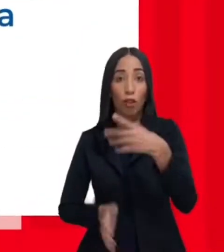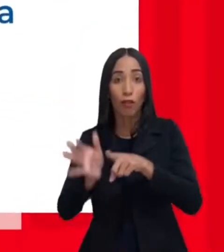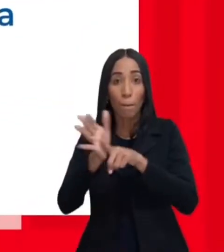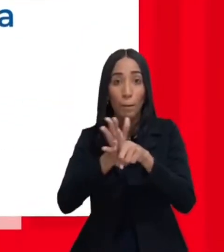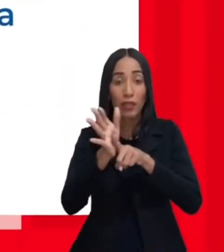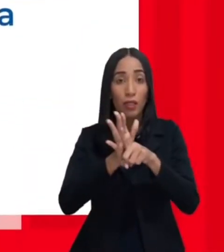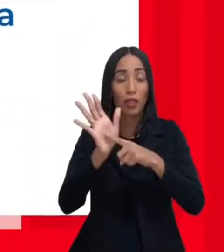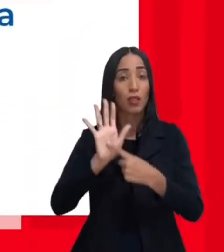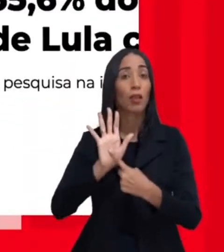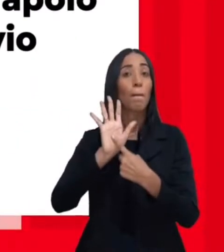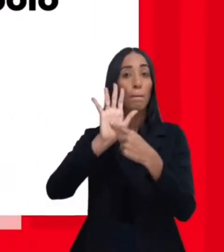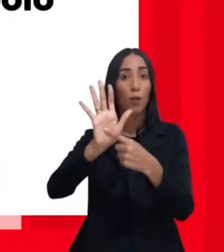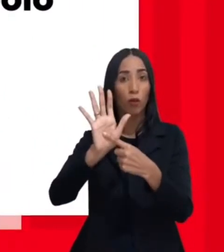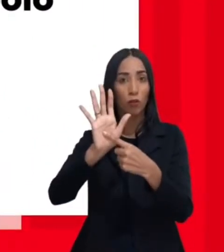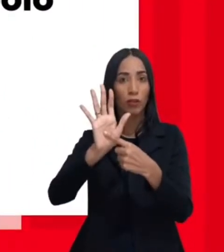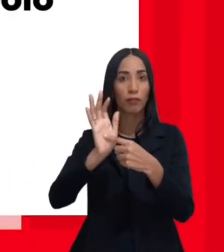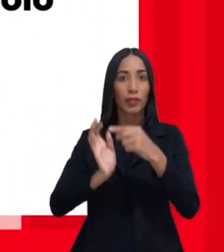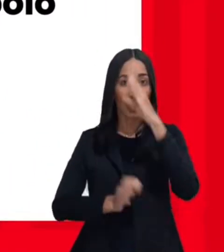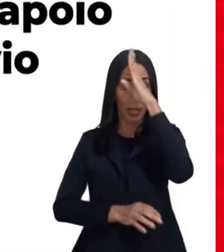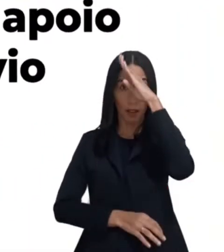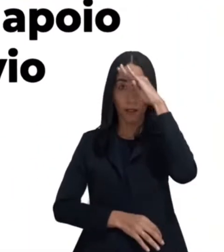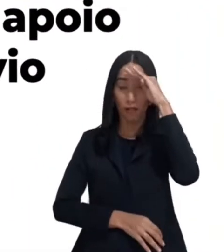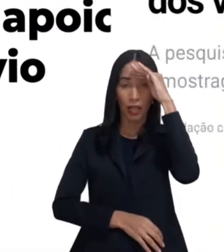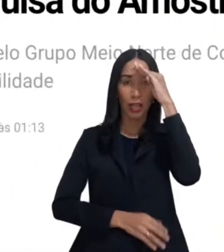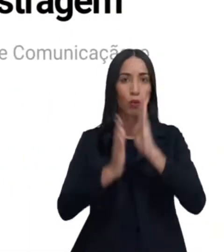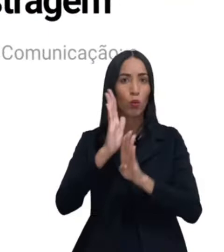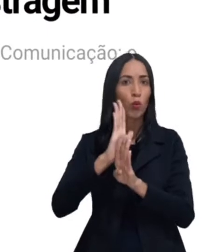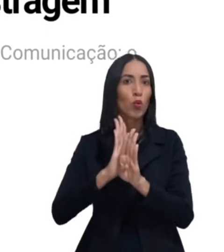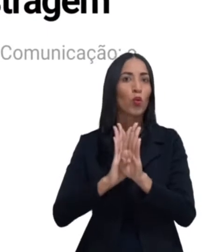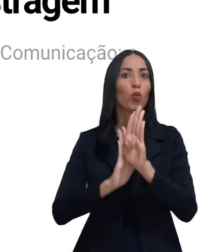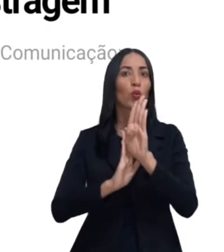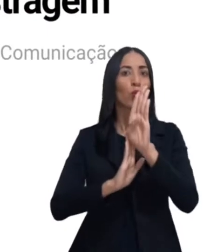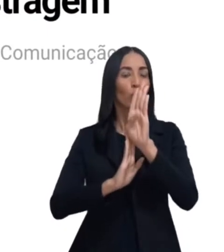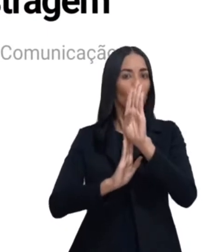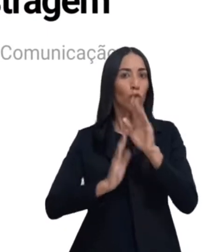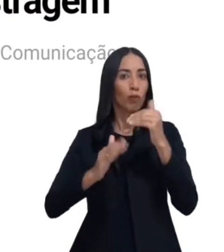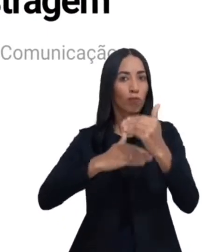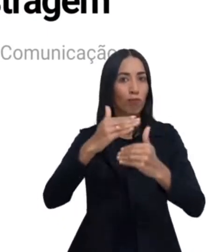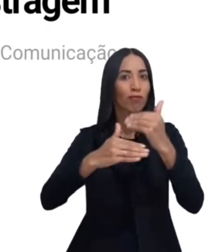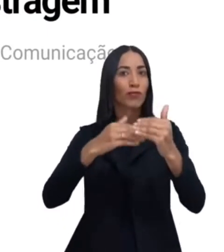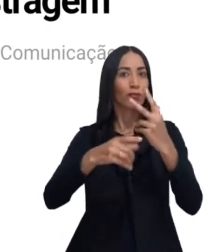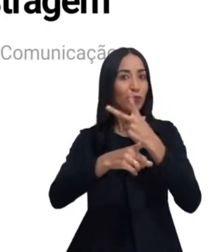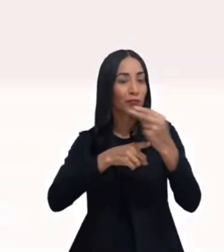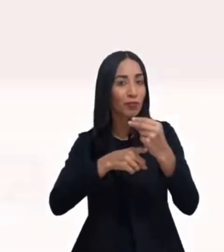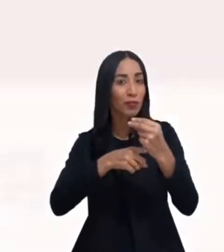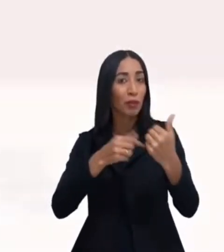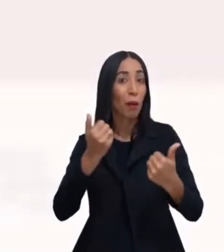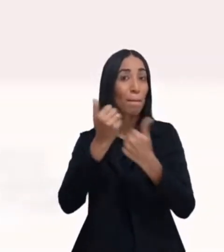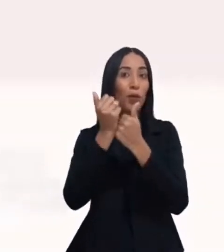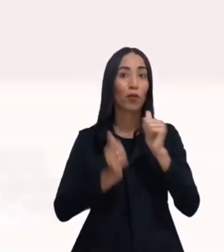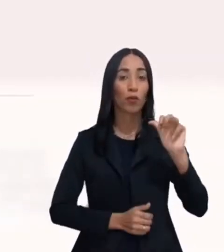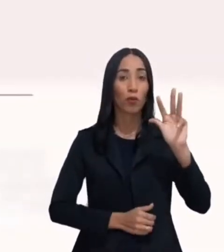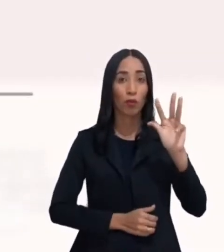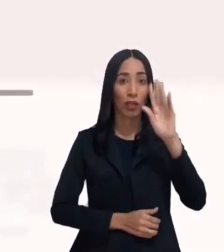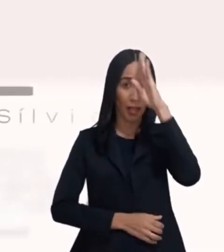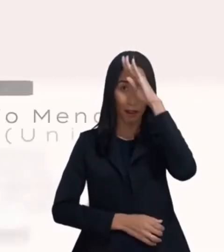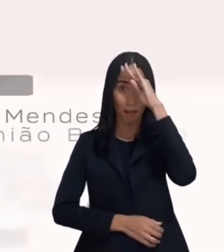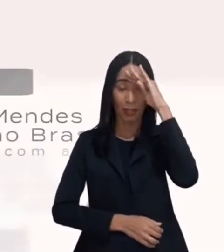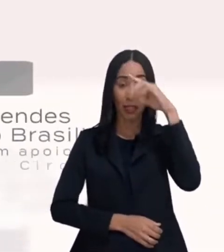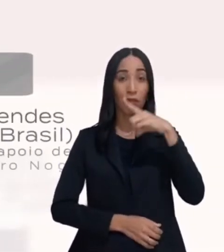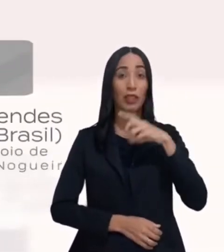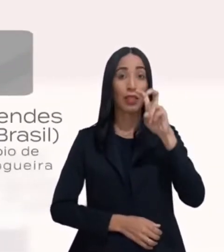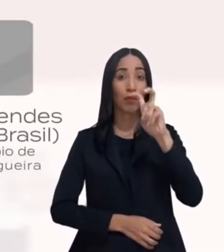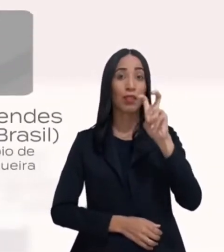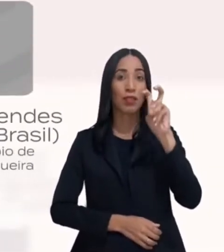Nova pesquisa do Instituto Amostragem confirma, Rafael segue firme no caminho da vitória. Com apoio de Lula, Rafael